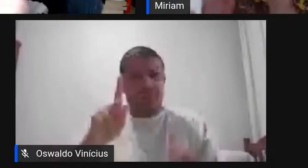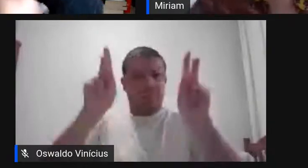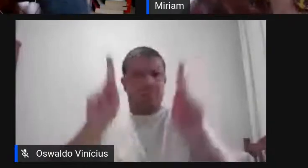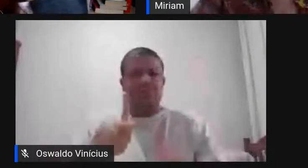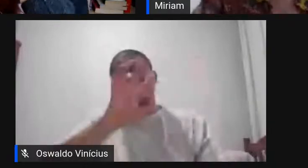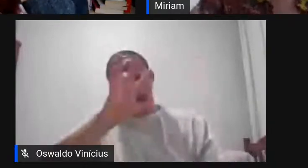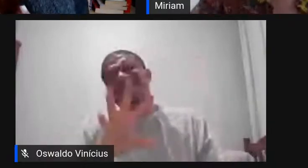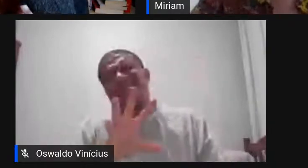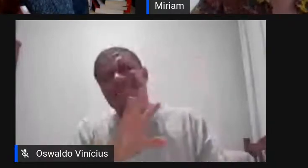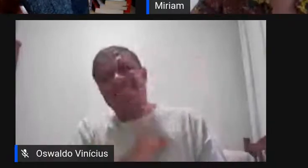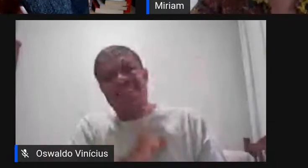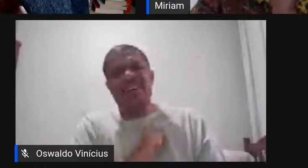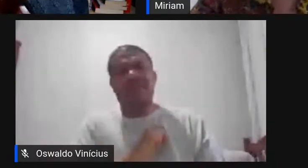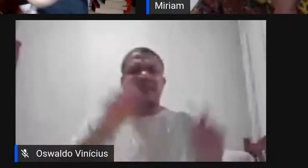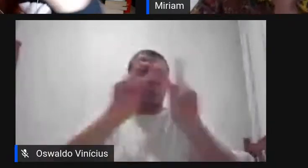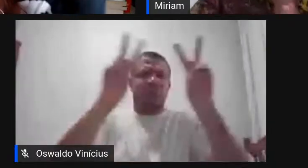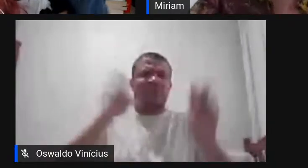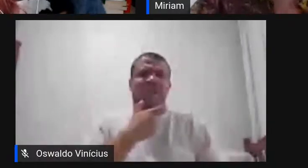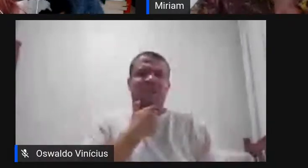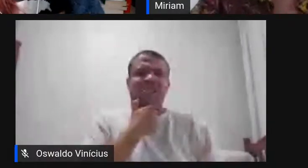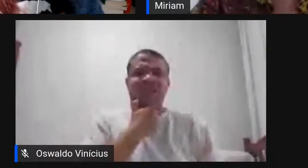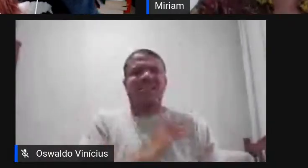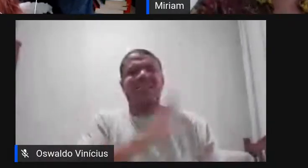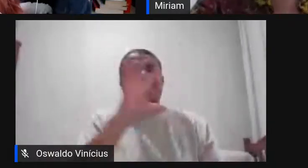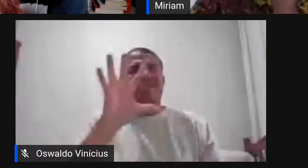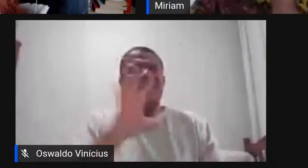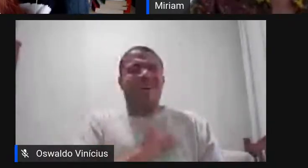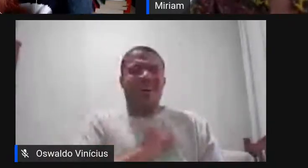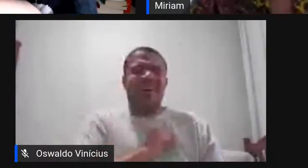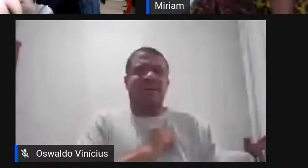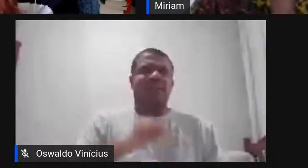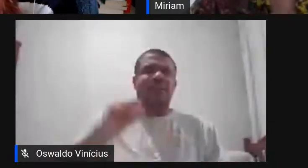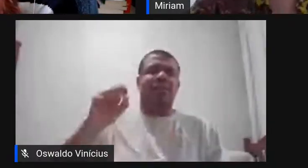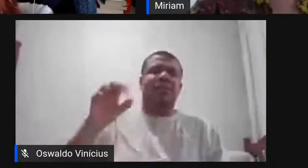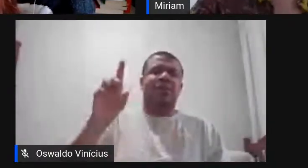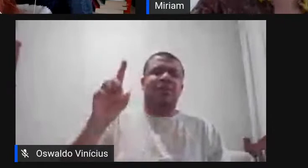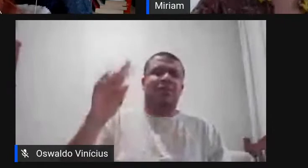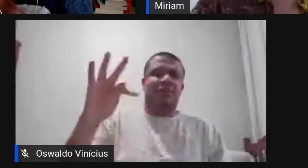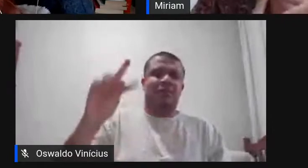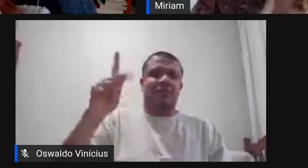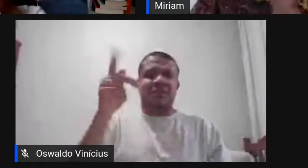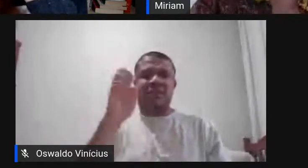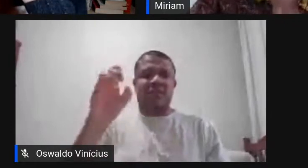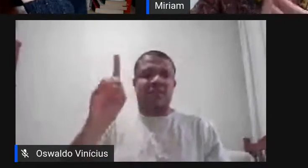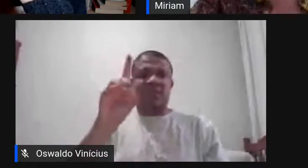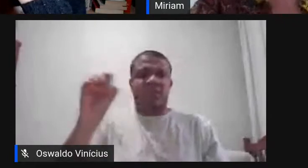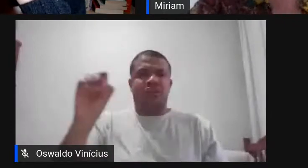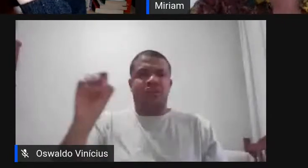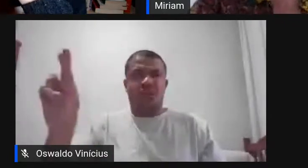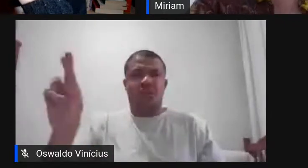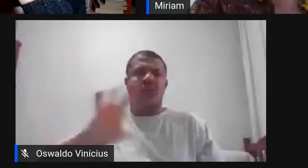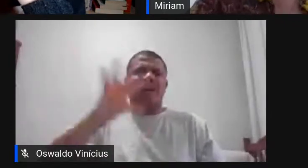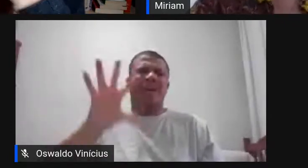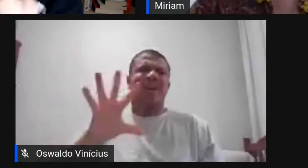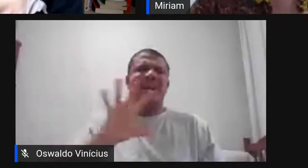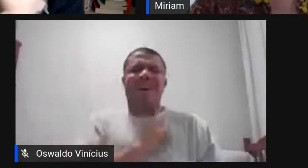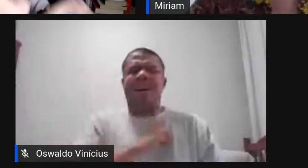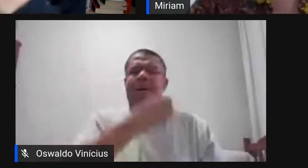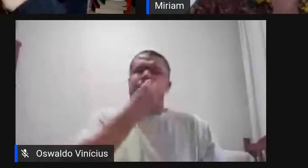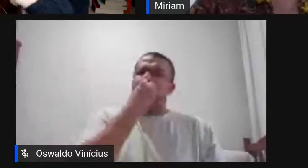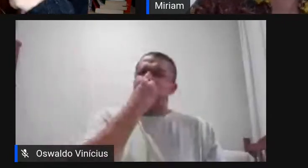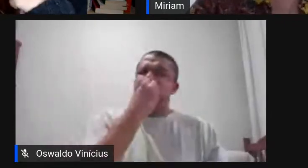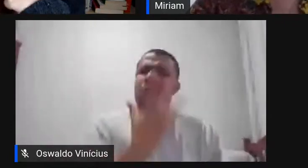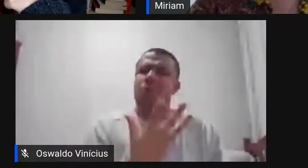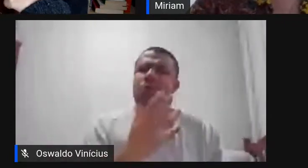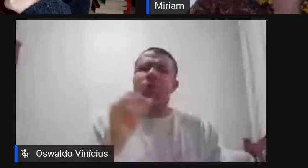Mr. Dorsey não combina né quem não gosta de orgulho e preconceito então é muito bom sabe aí